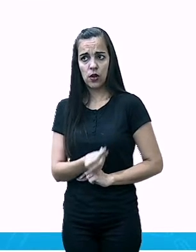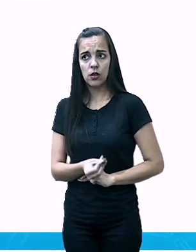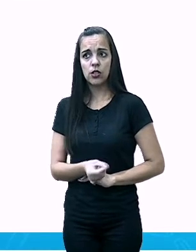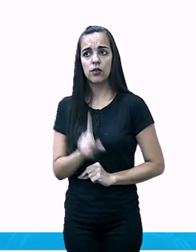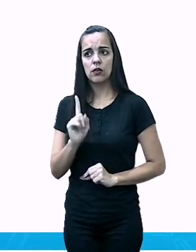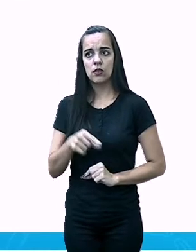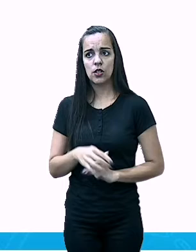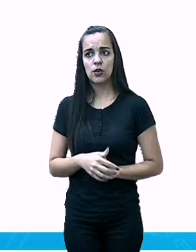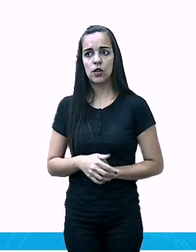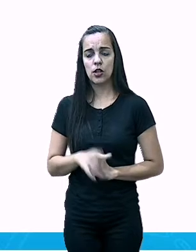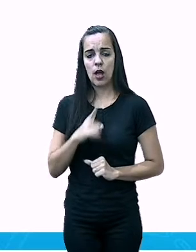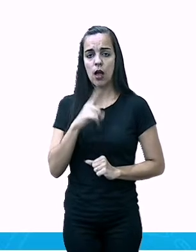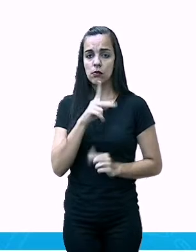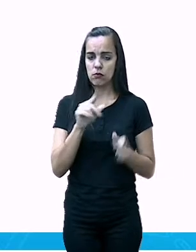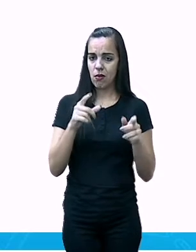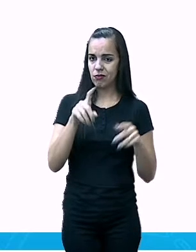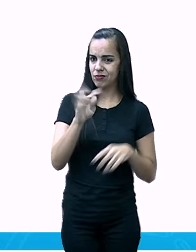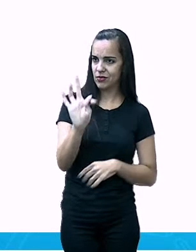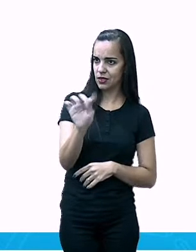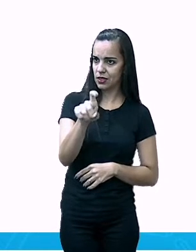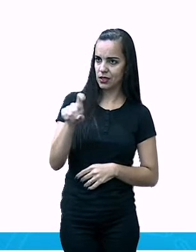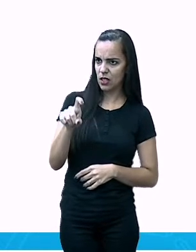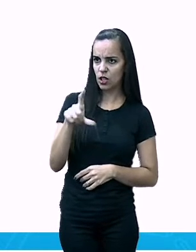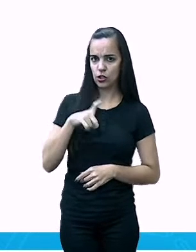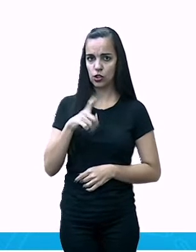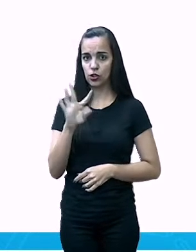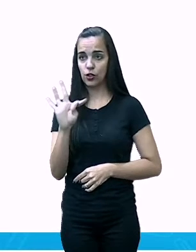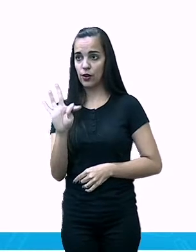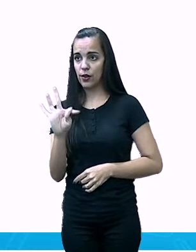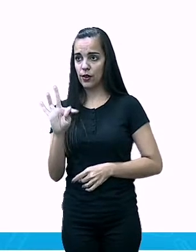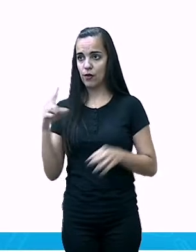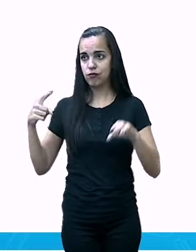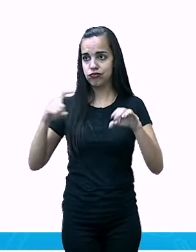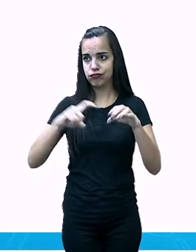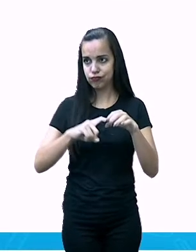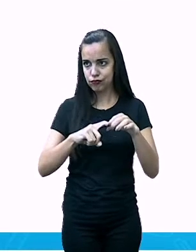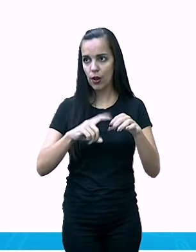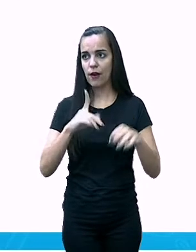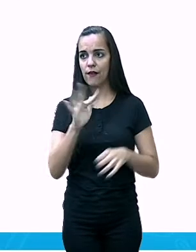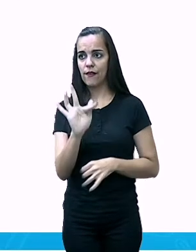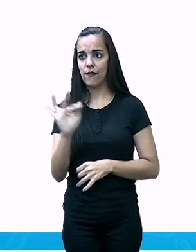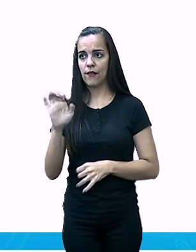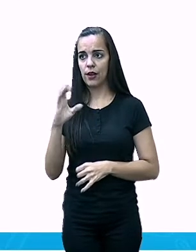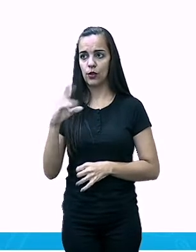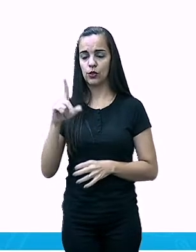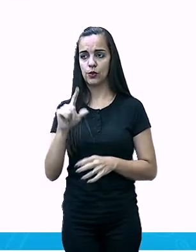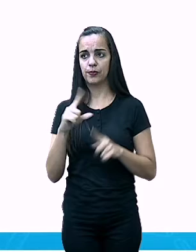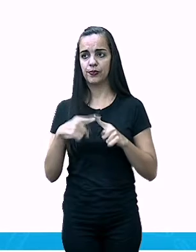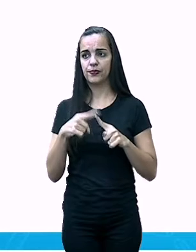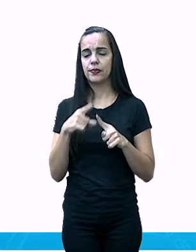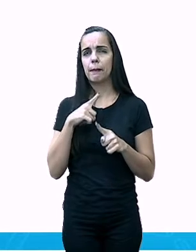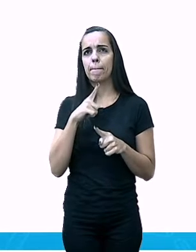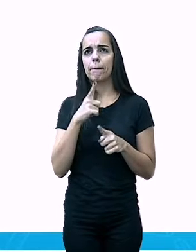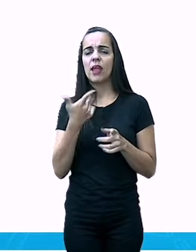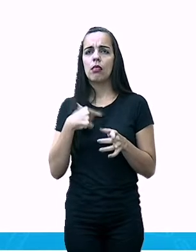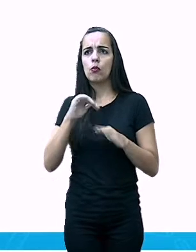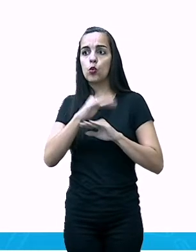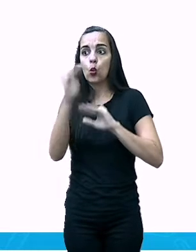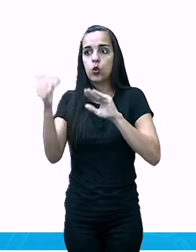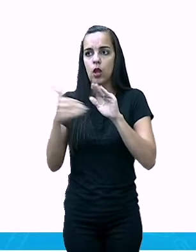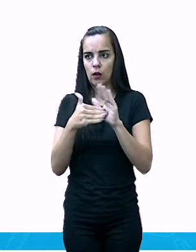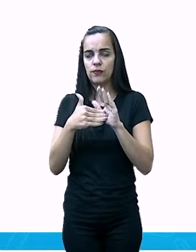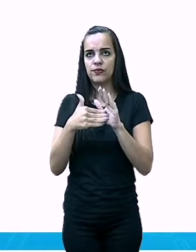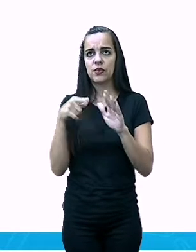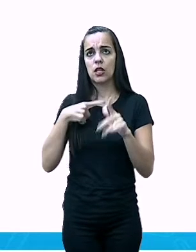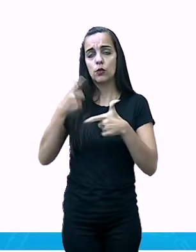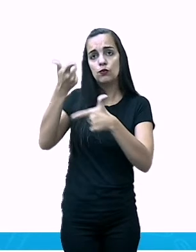A taxa de fecundidade, nós pegamos o número total e dividimos pelo número de